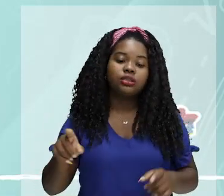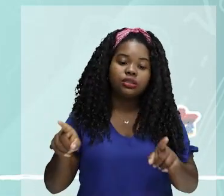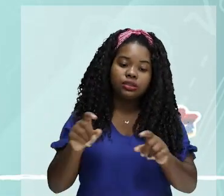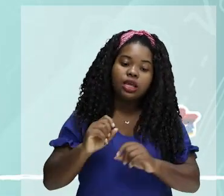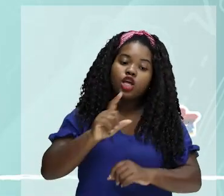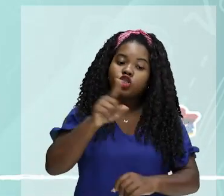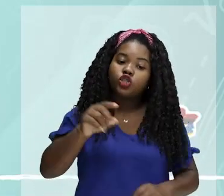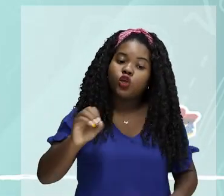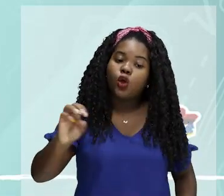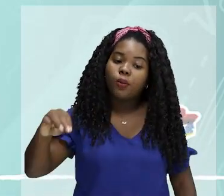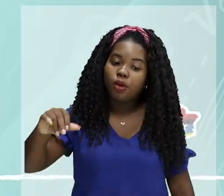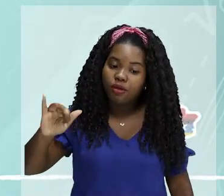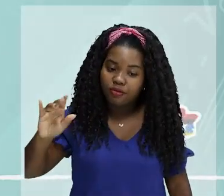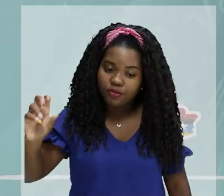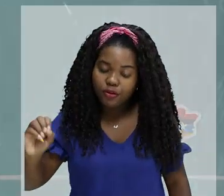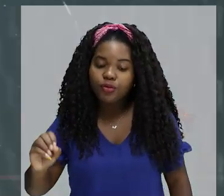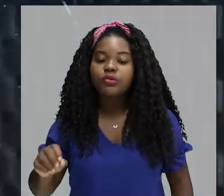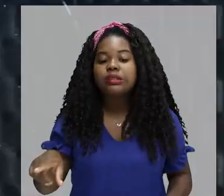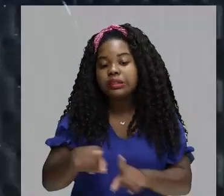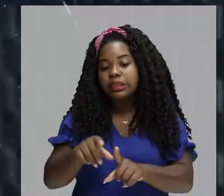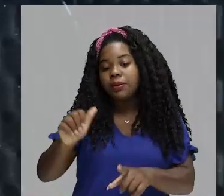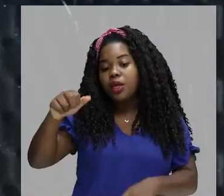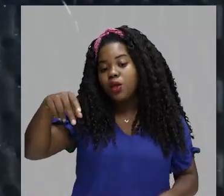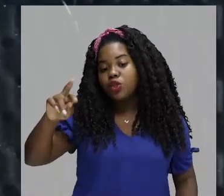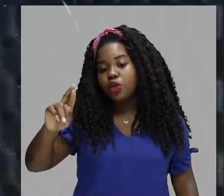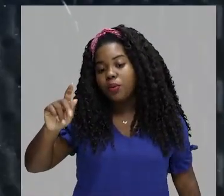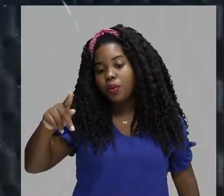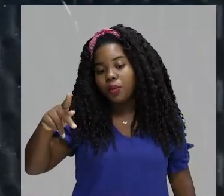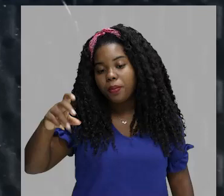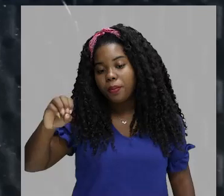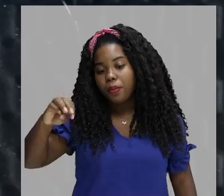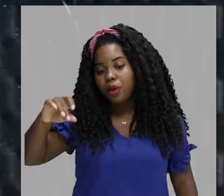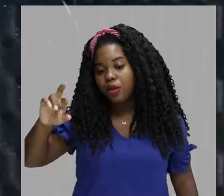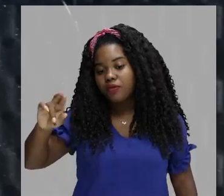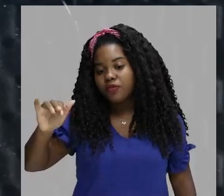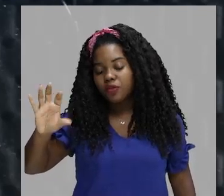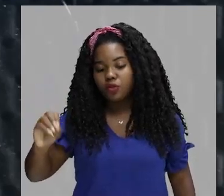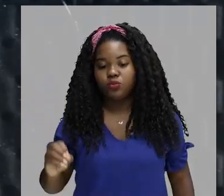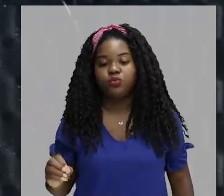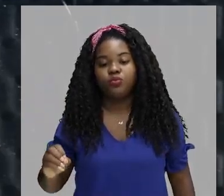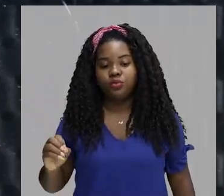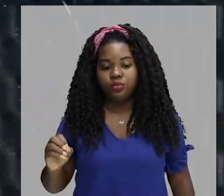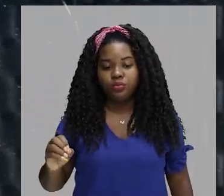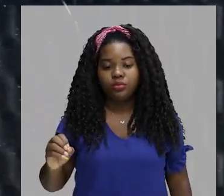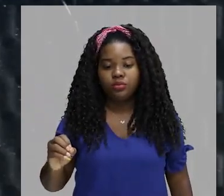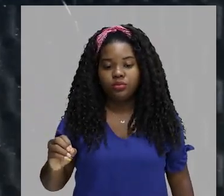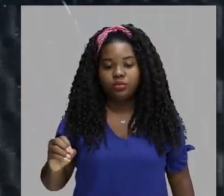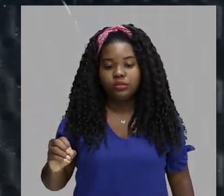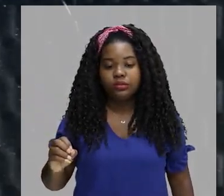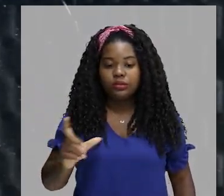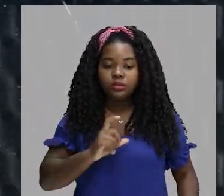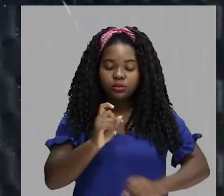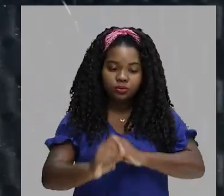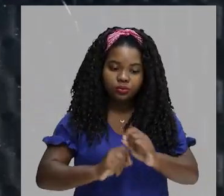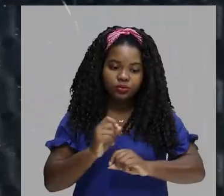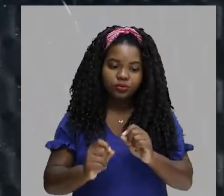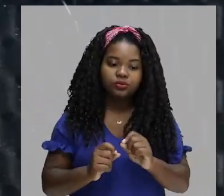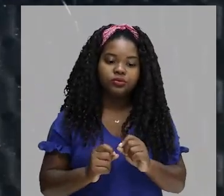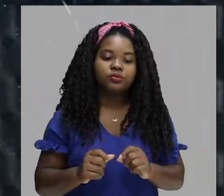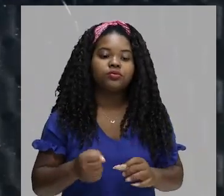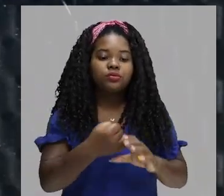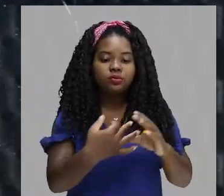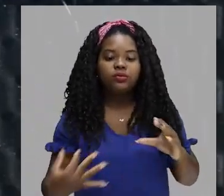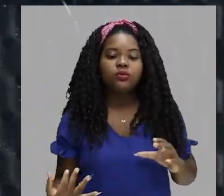homóficos e antropomóficos. Ou seja, nós temos os homofismos e o antropomofismo como